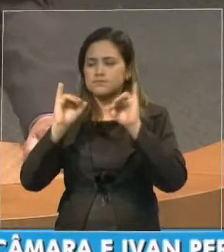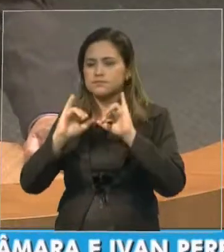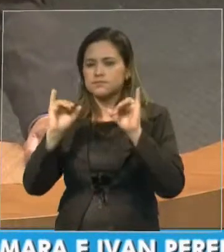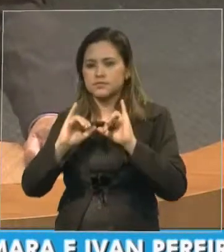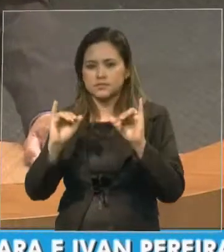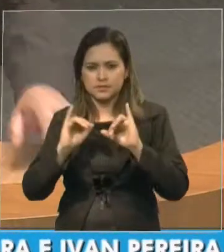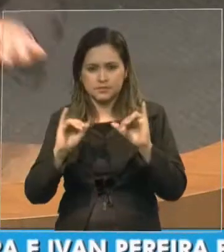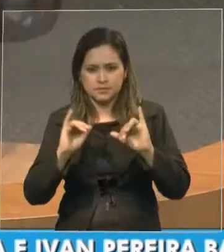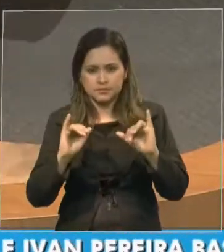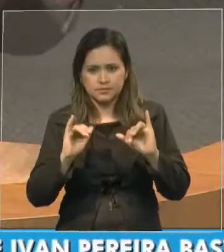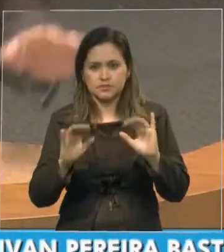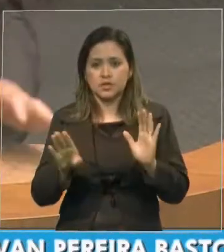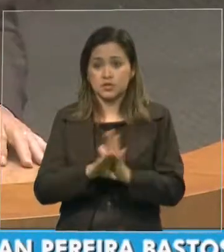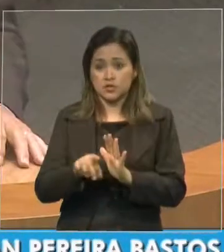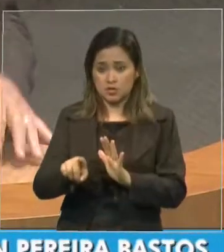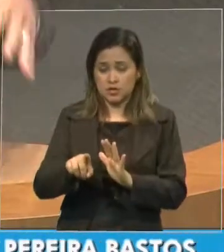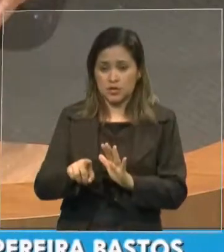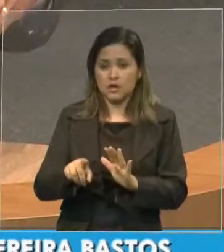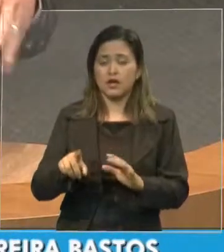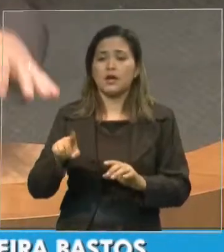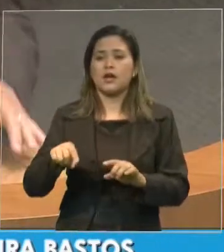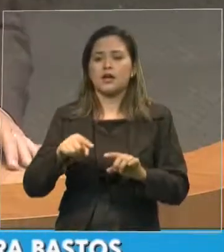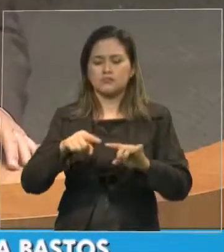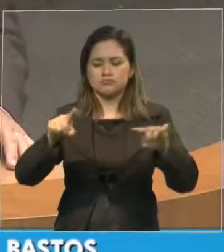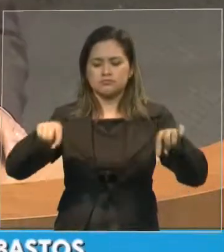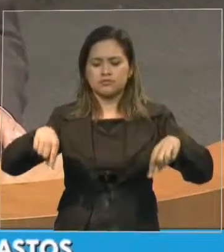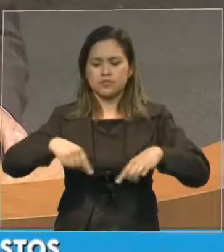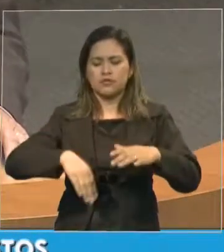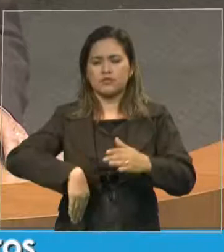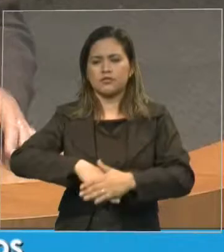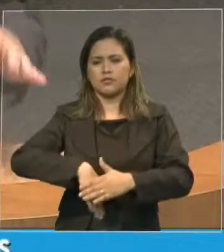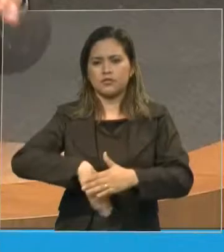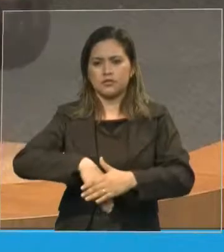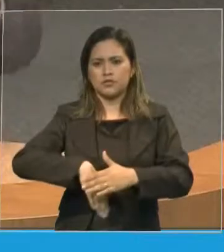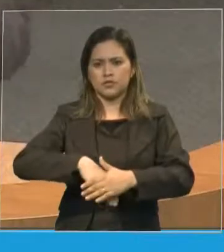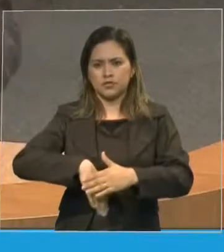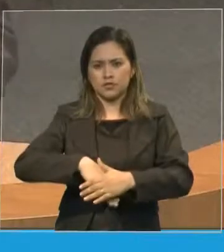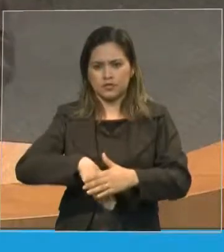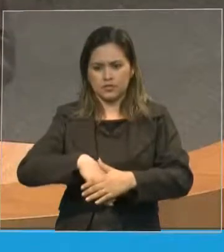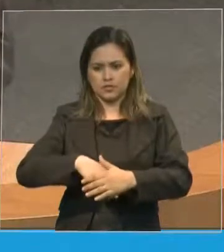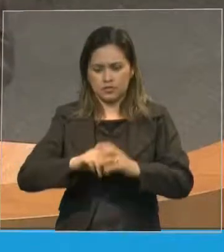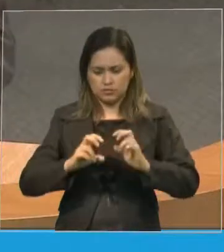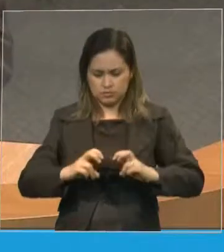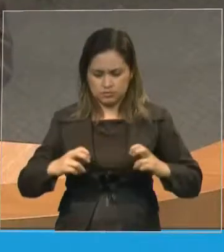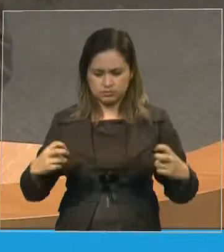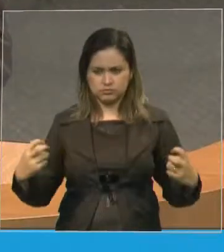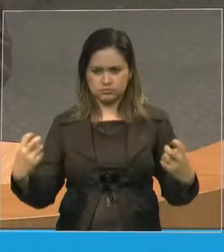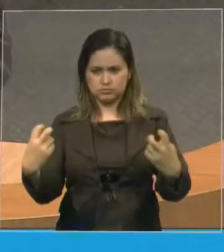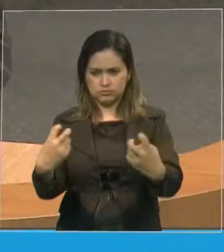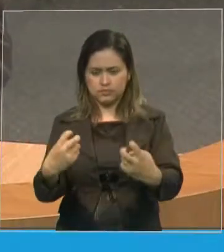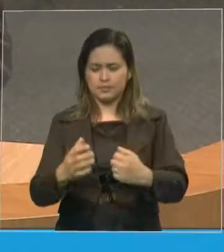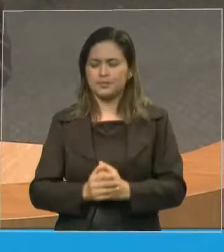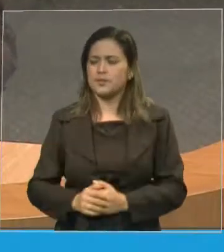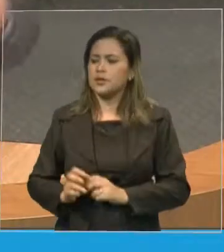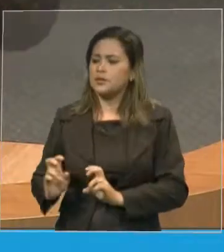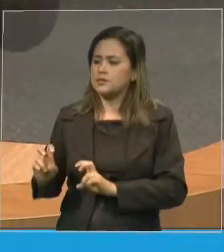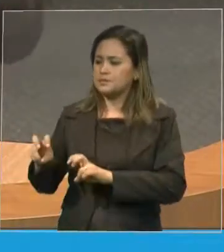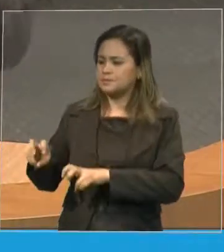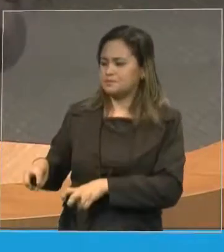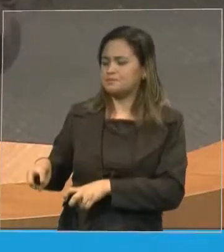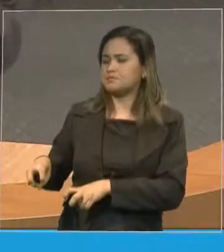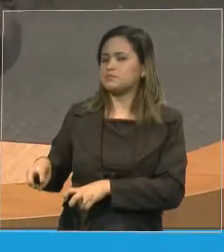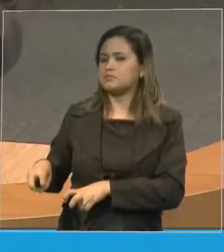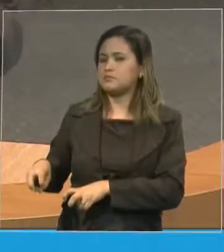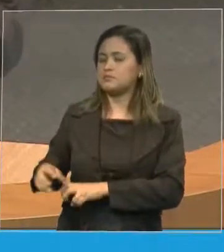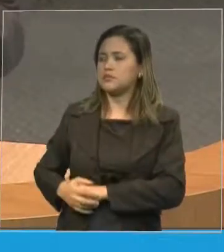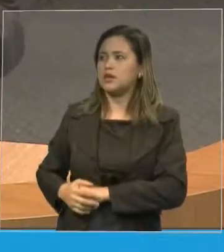um campo de futebol ele senta bem próximo de um cidadão na frente e Deus fala